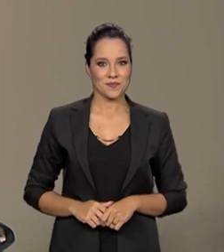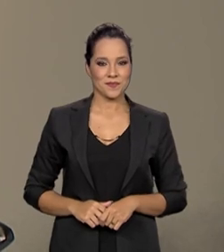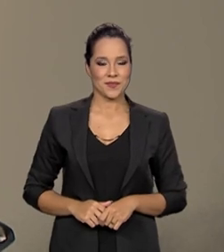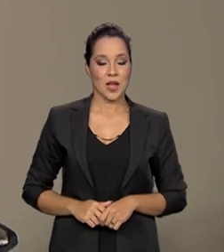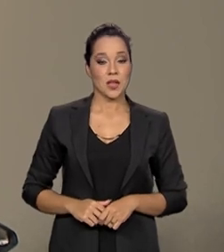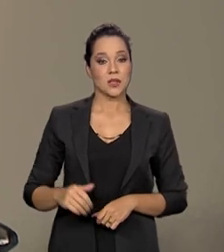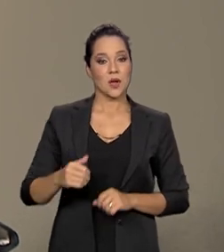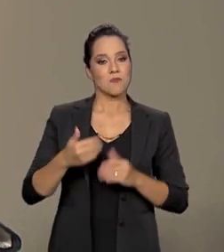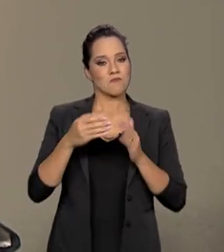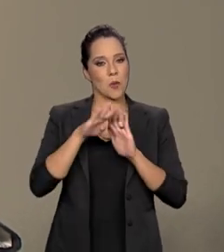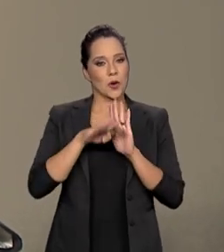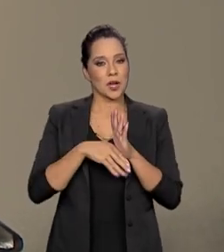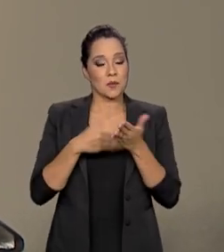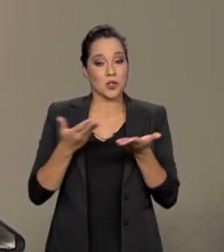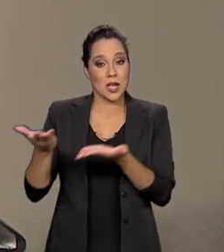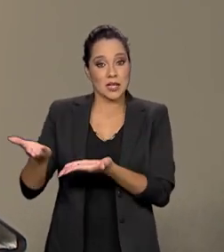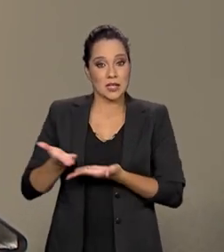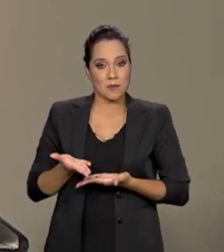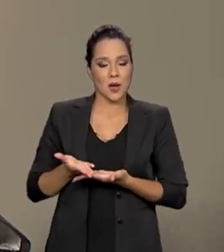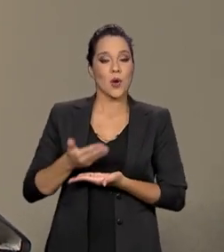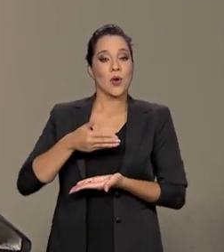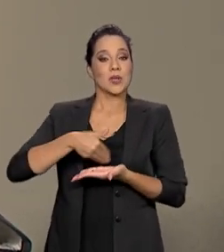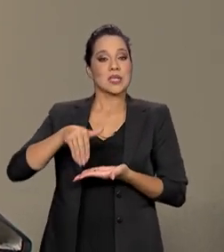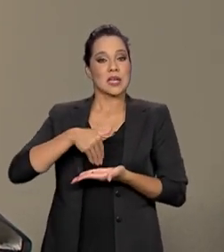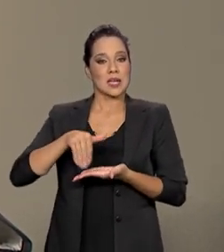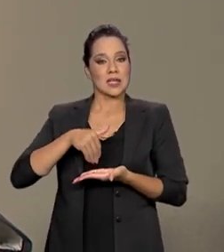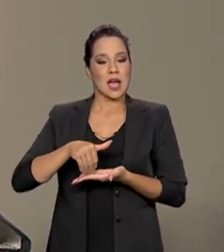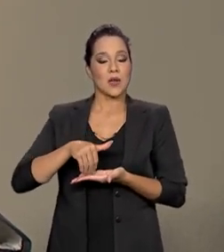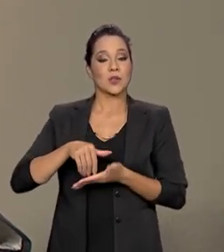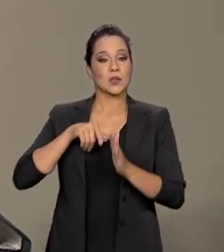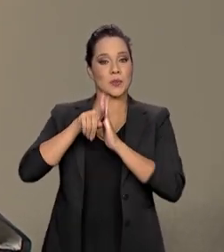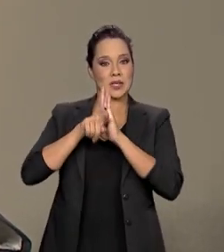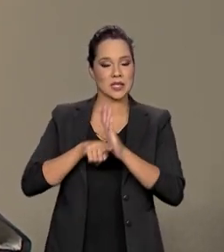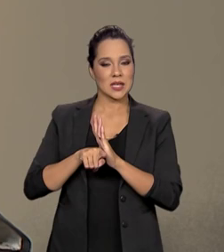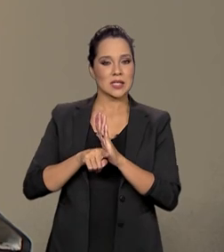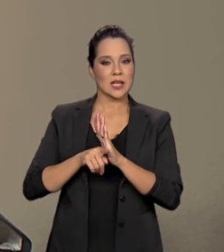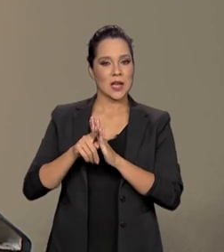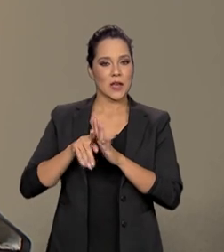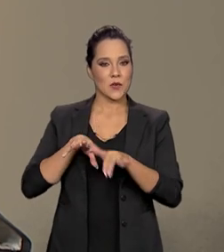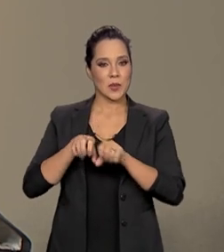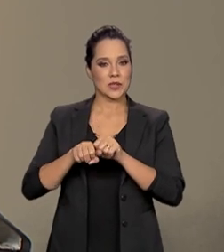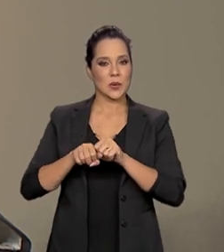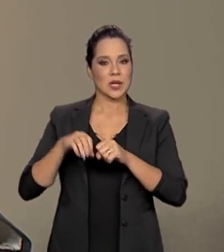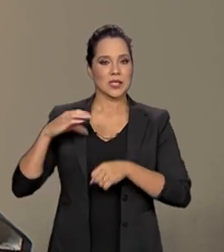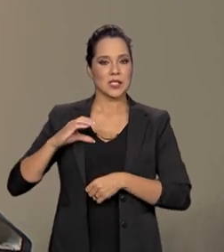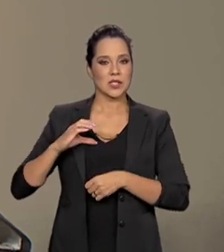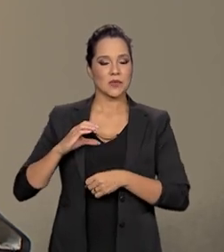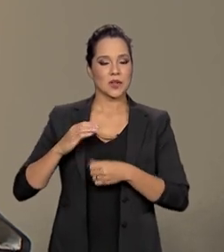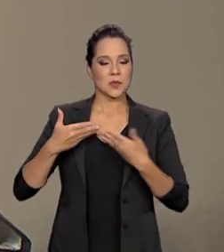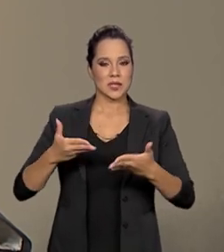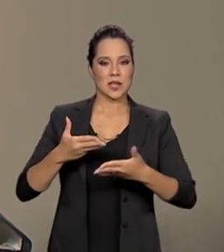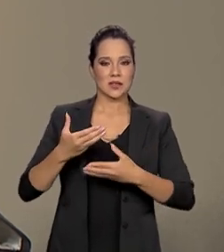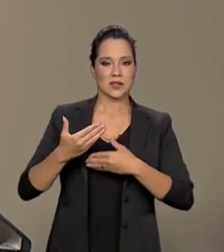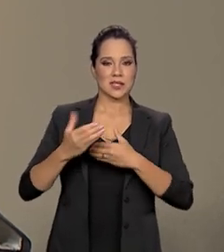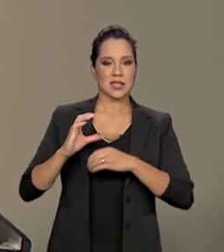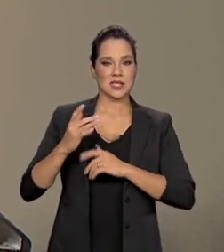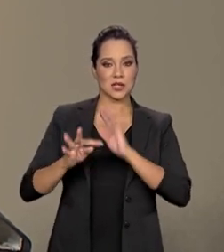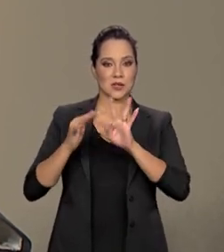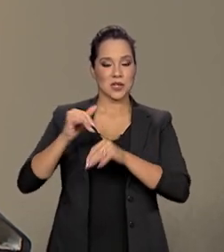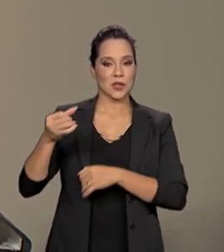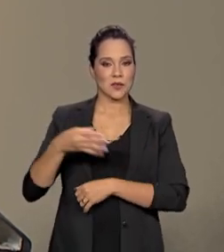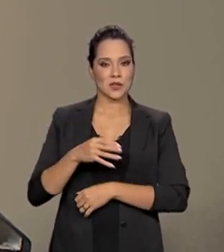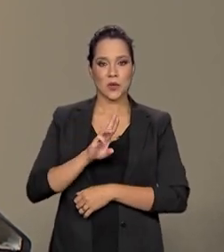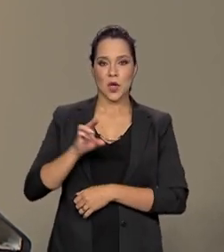O Brasil em Pauta recebeu nesta edição o secretário de Pesquisa e Informação Científica do Ministério da Ciência, Tecnologia e Inovações,